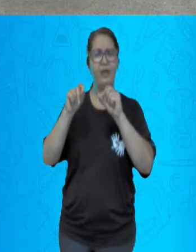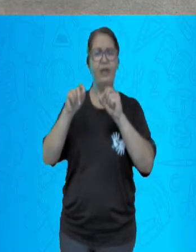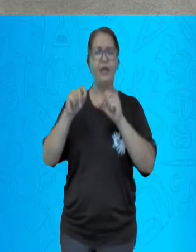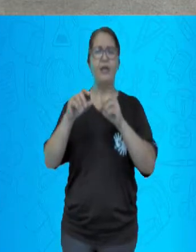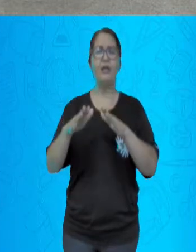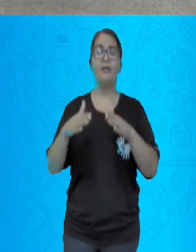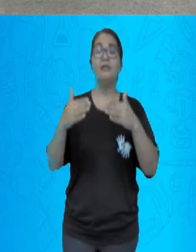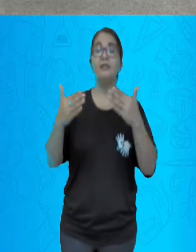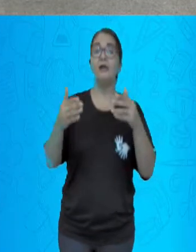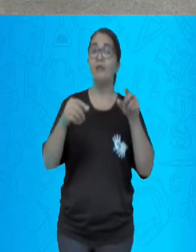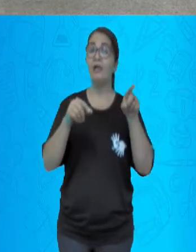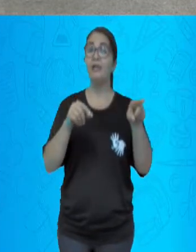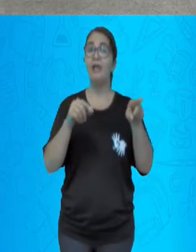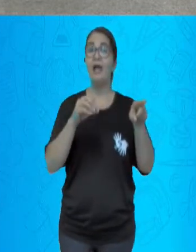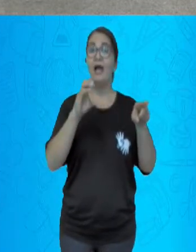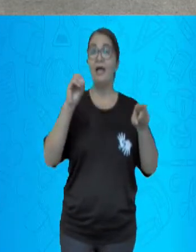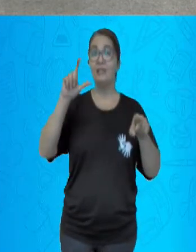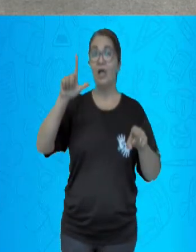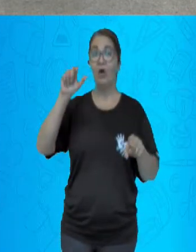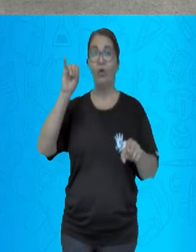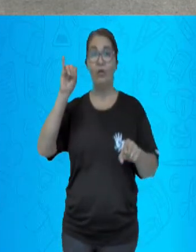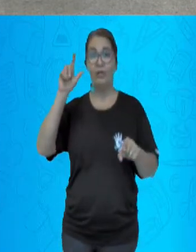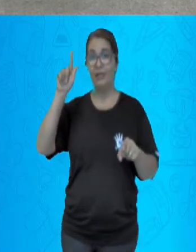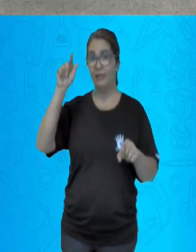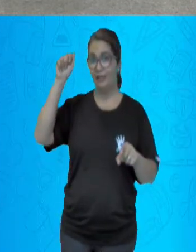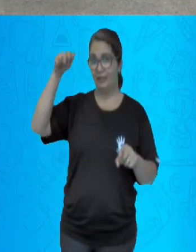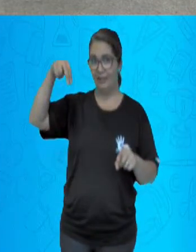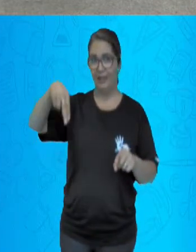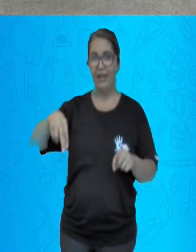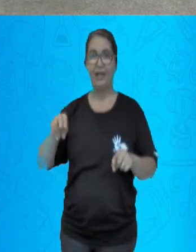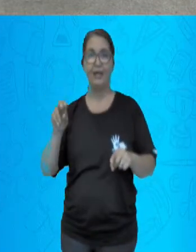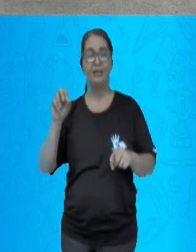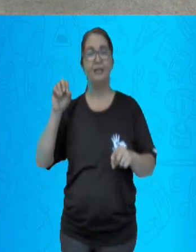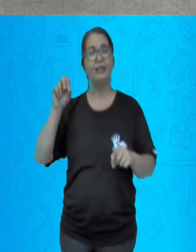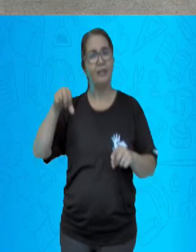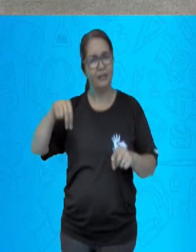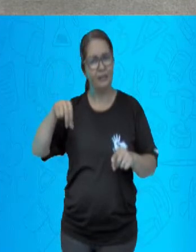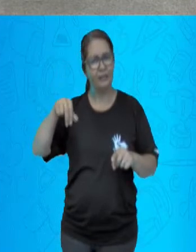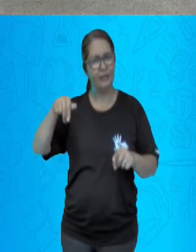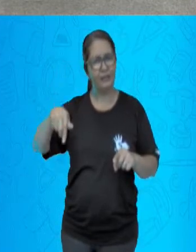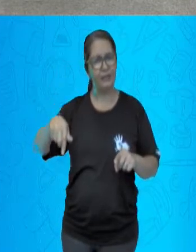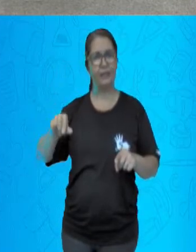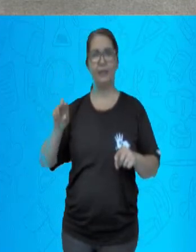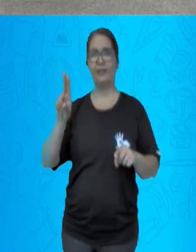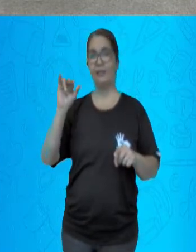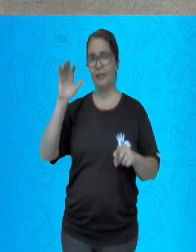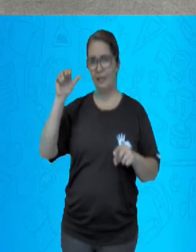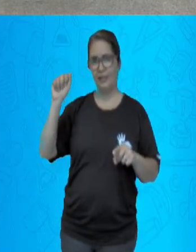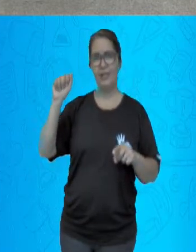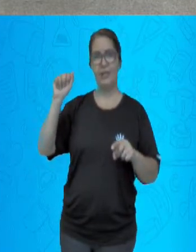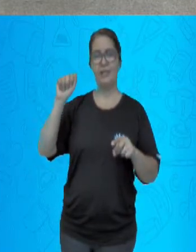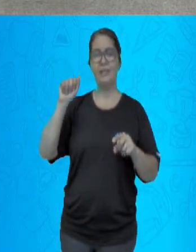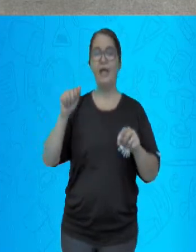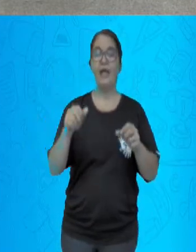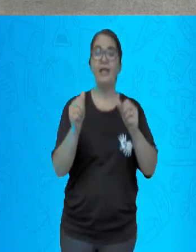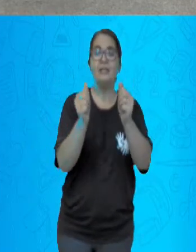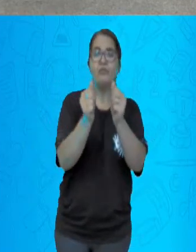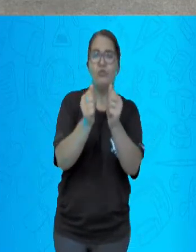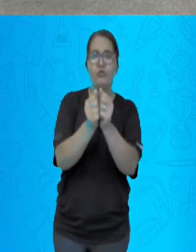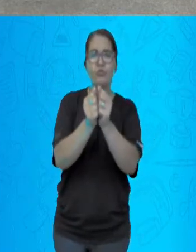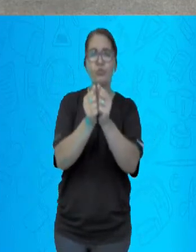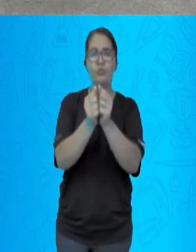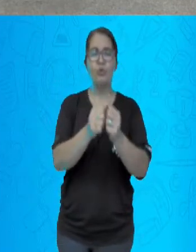possuíam e controlavam o poder local e estatal passaram a desenvolver estratégias junto ao poder federal.